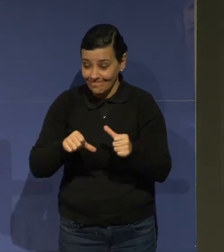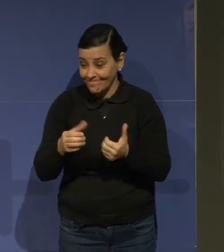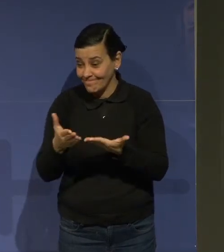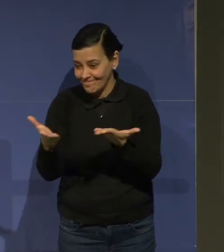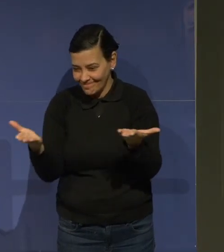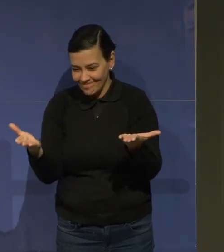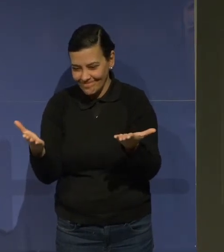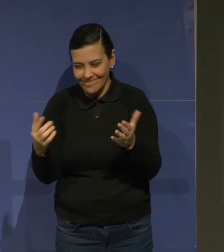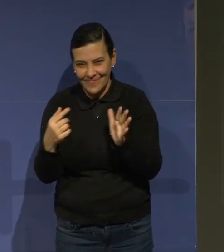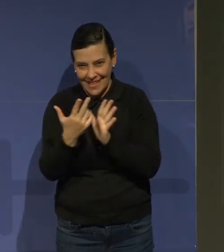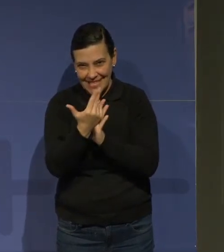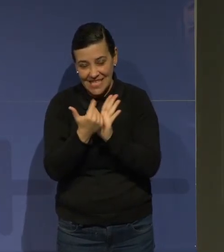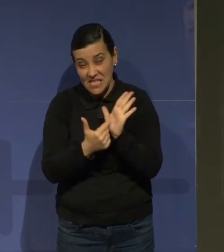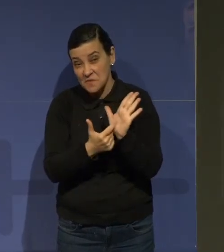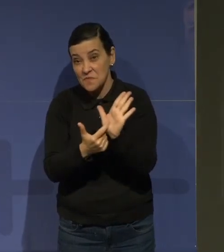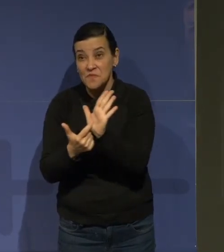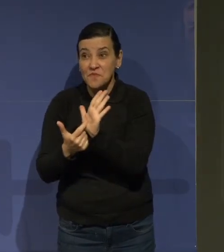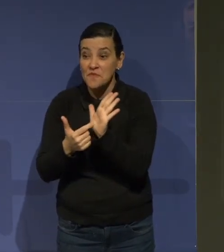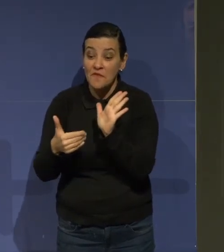não.